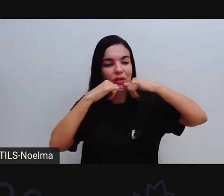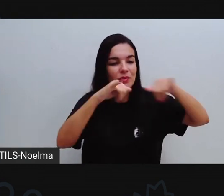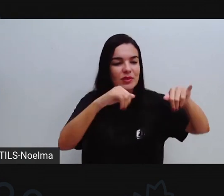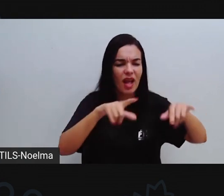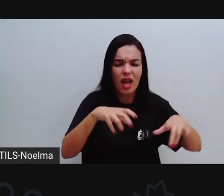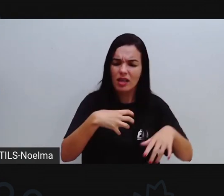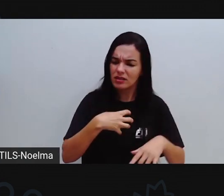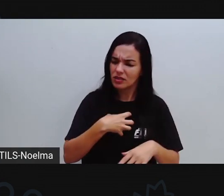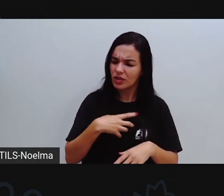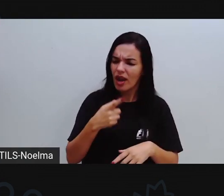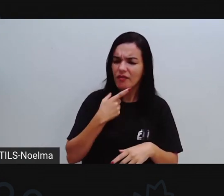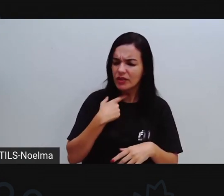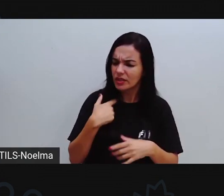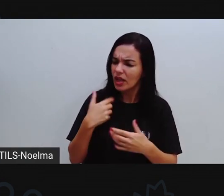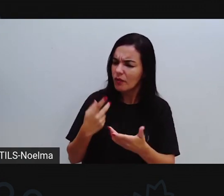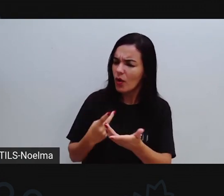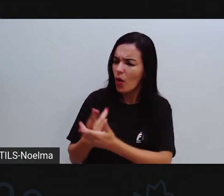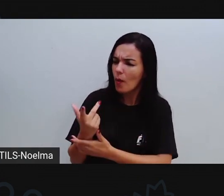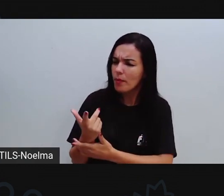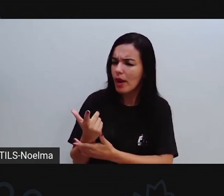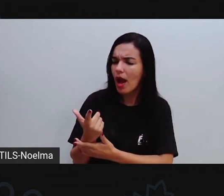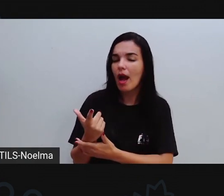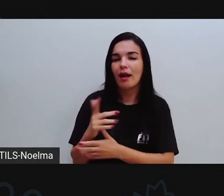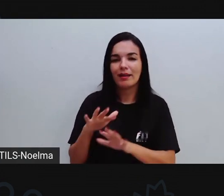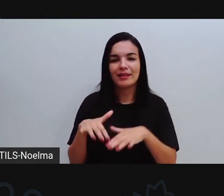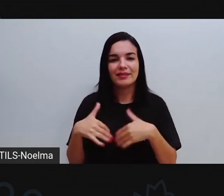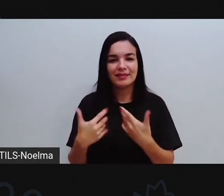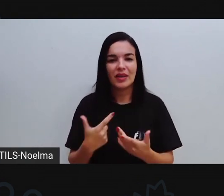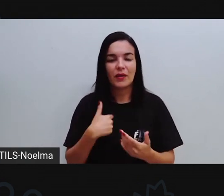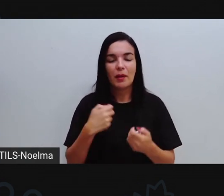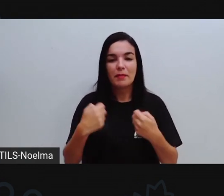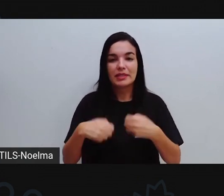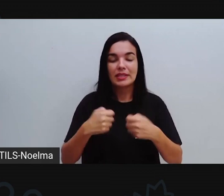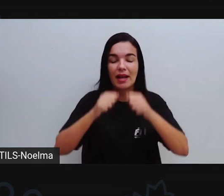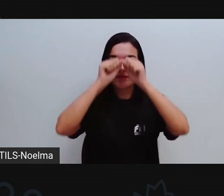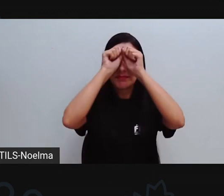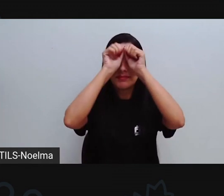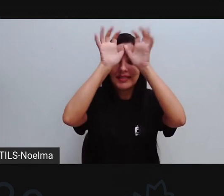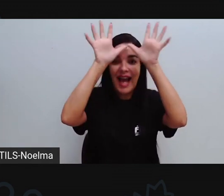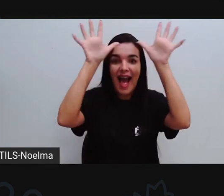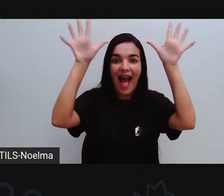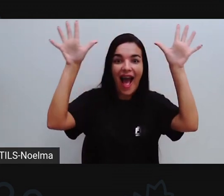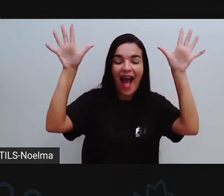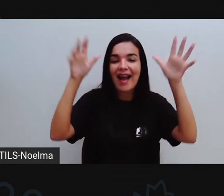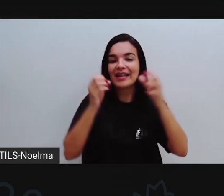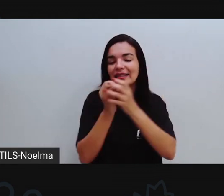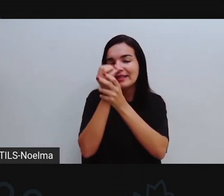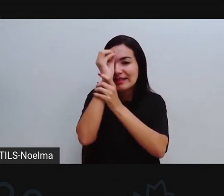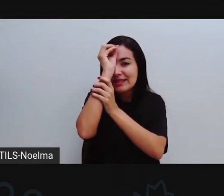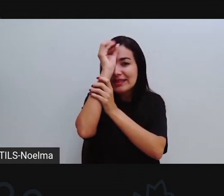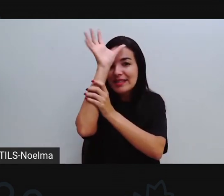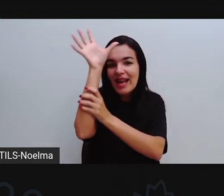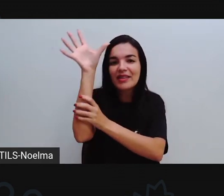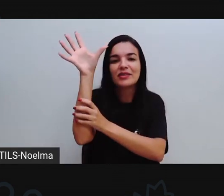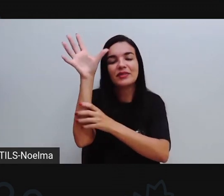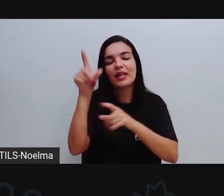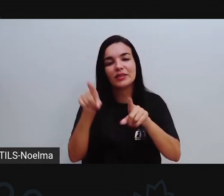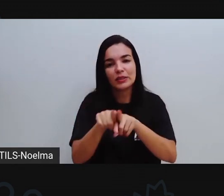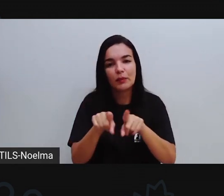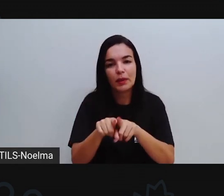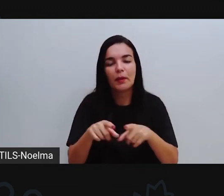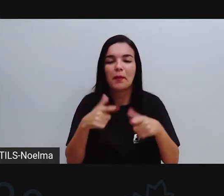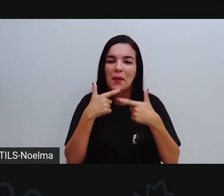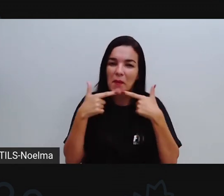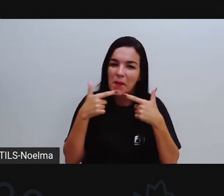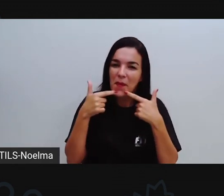ter aquele produto. Por isso que é necessário que se tenha muita criatividade, que se coloque ali uma dosezinha de humor, de ironia, a fim de atrair